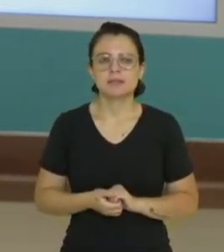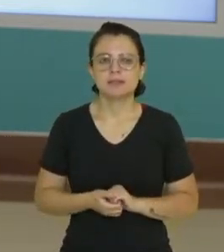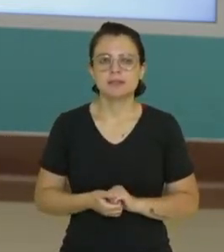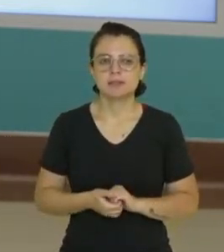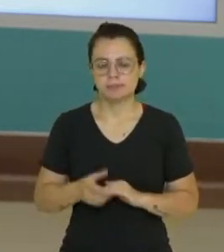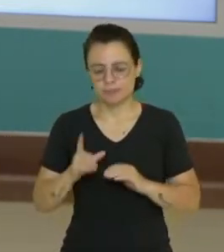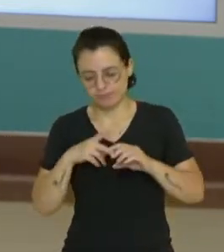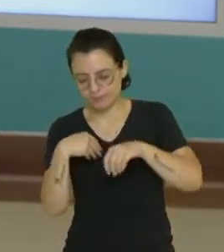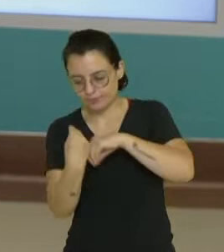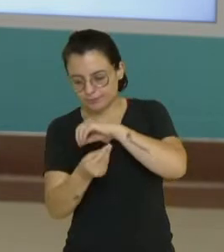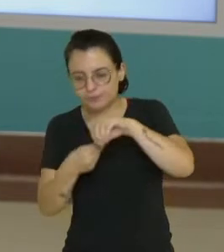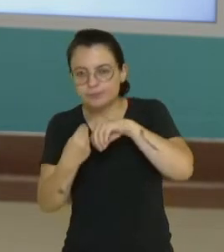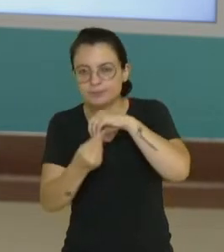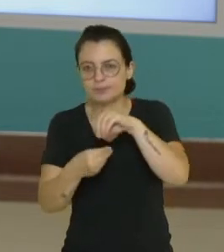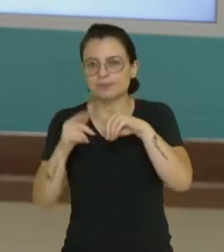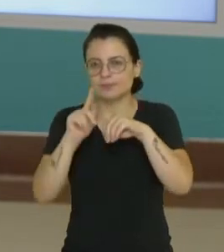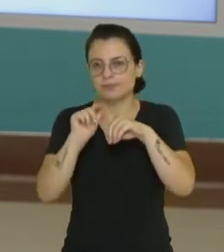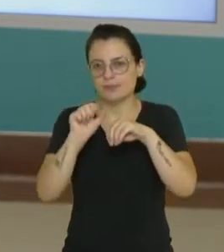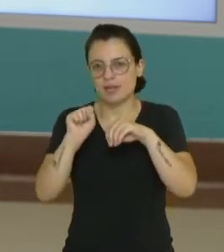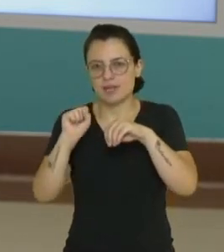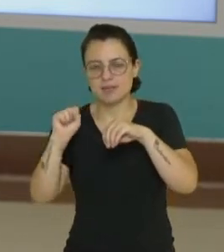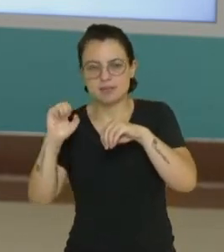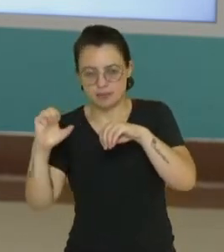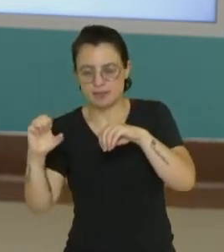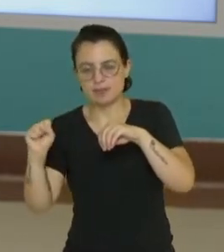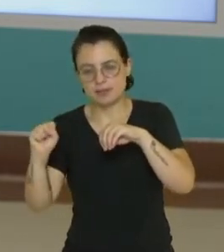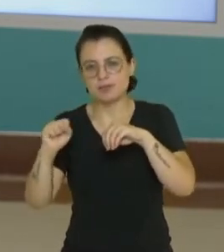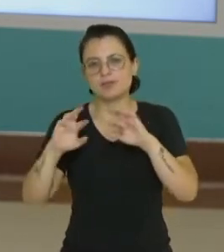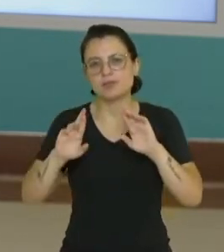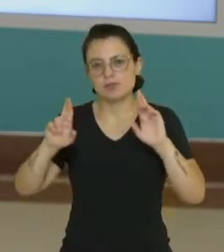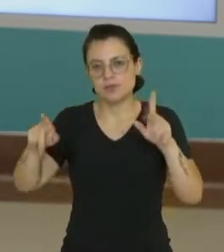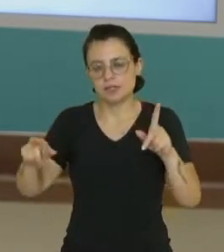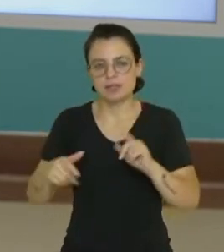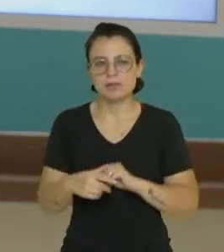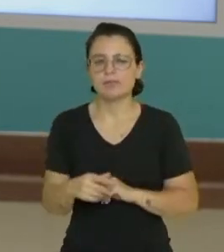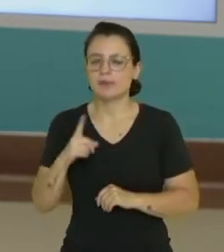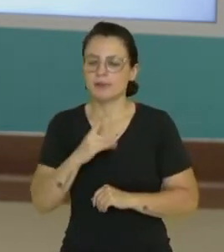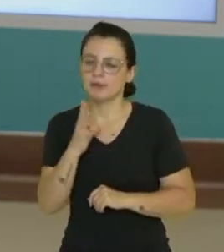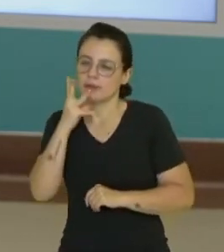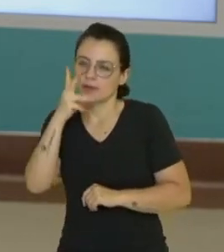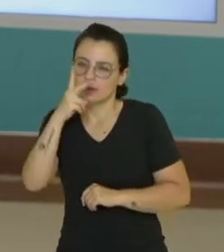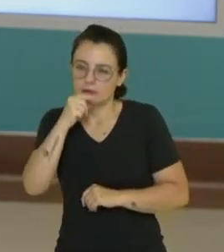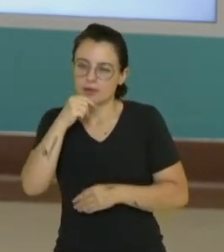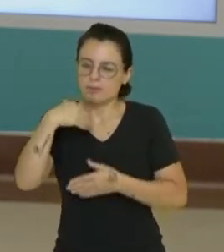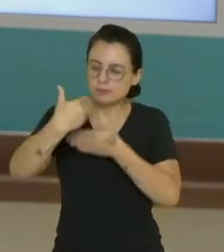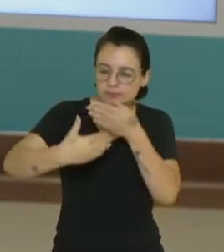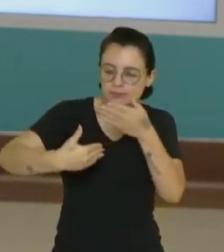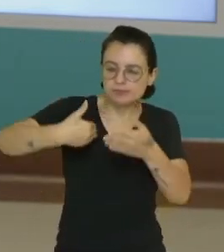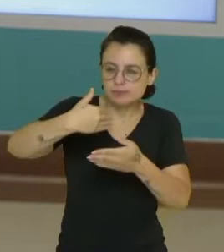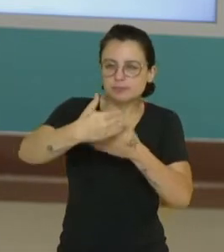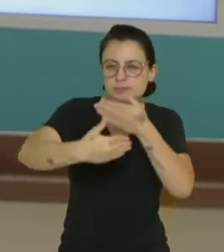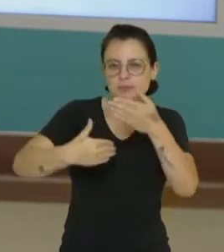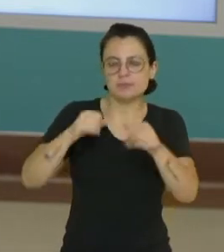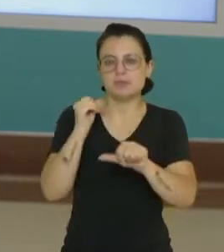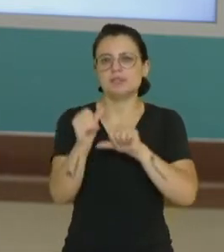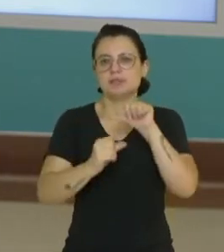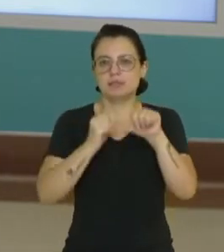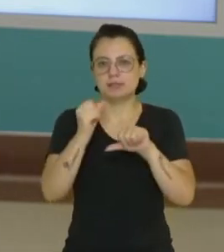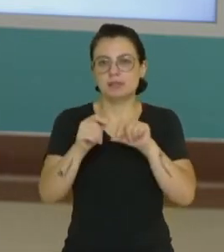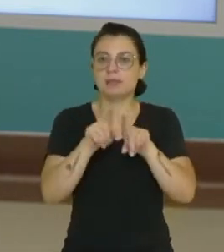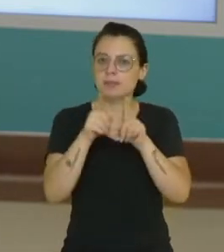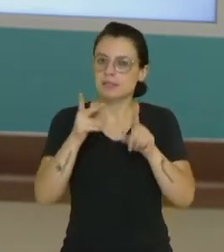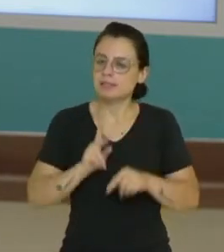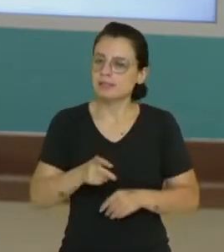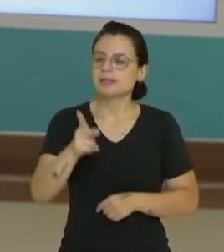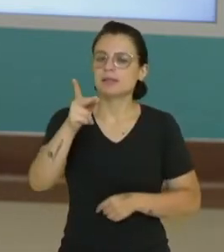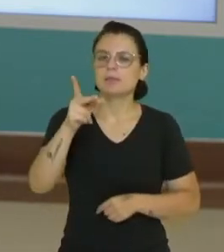composição de gases diferentes. E lentamente, essa atmosfera foi mudando, mas sempre a atmosfera